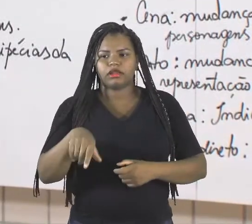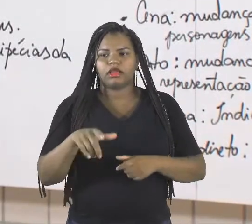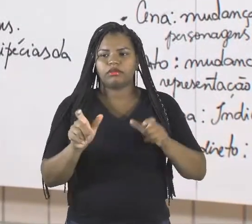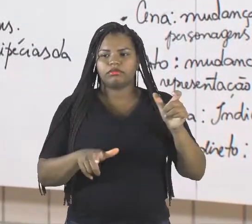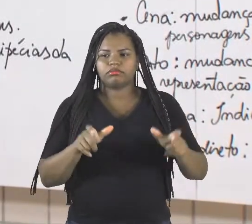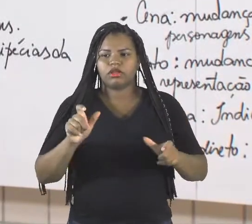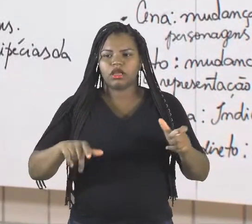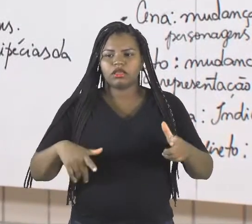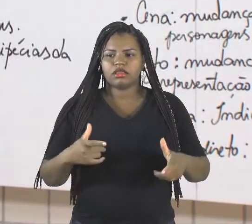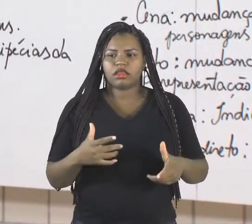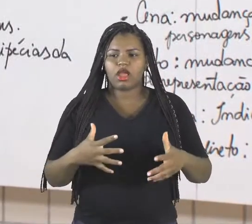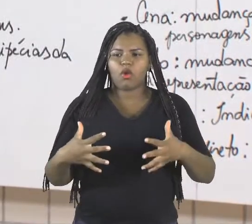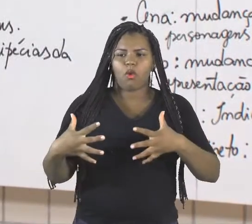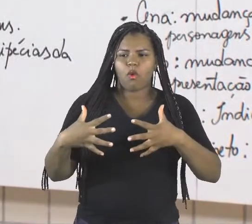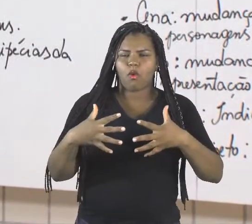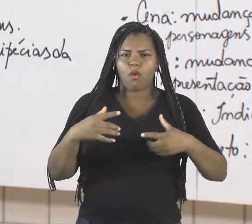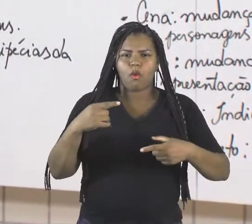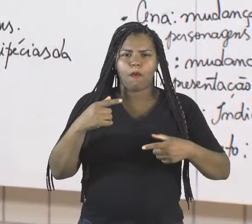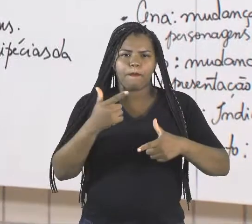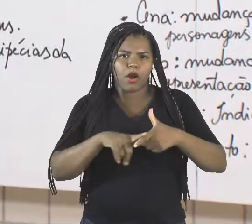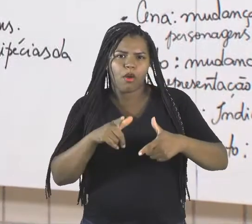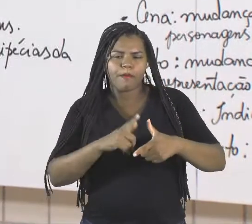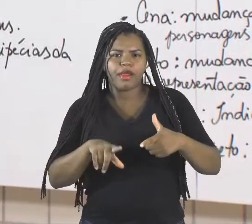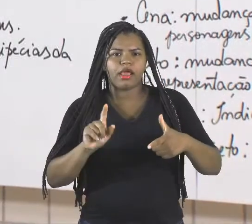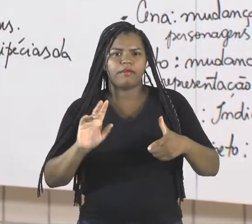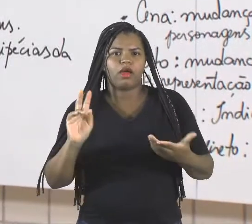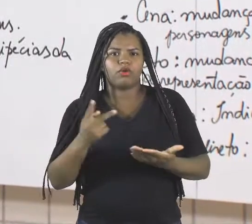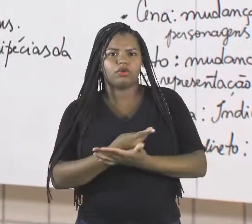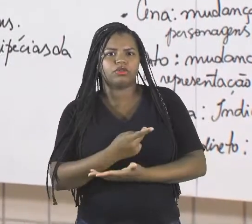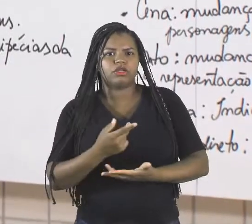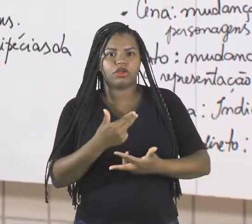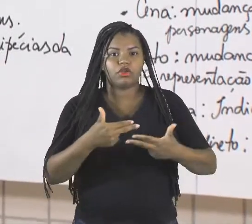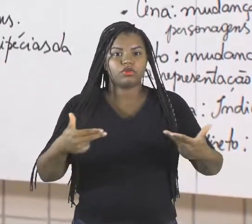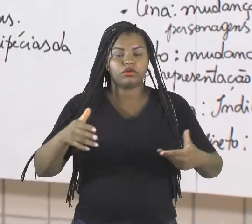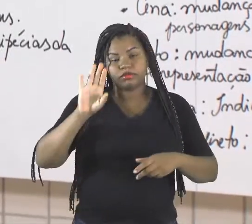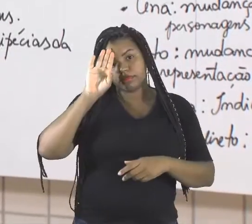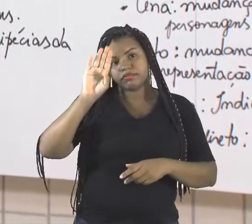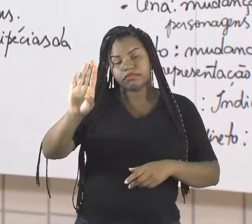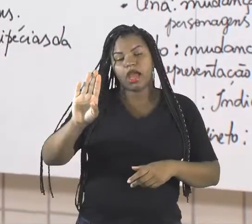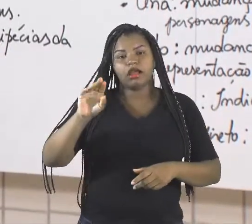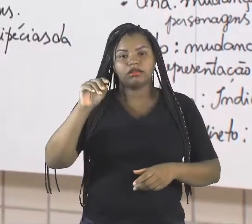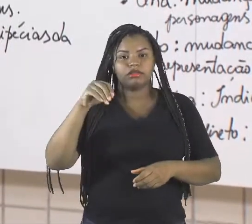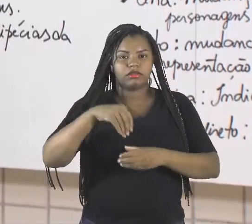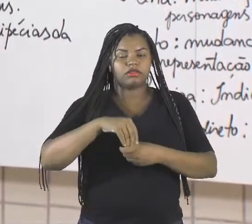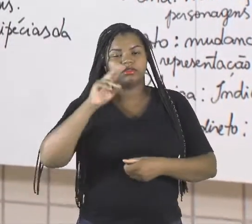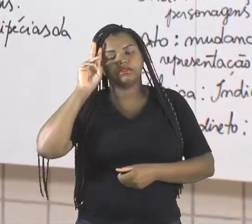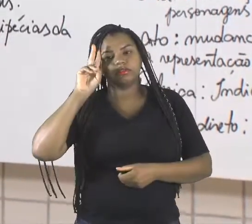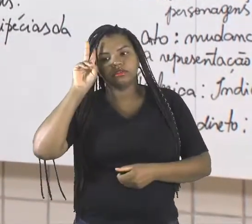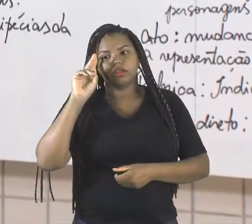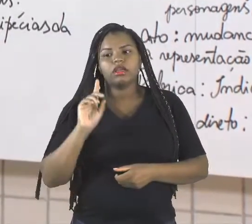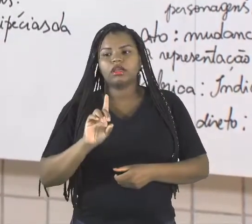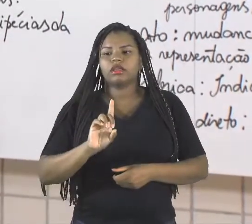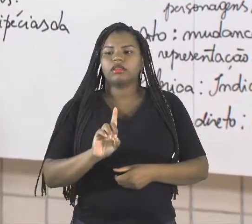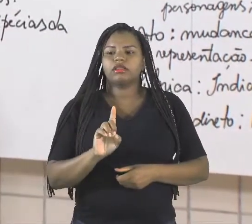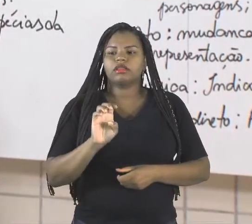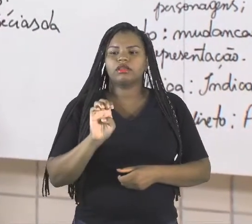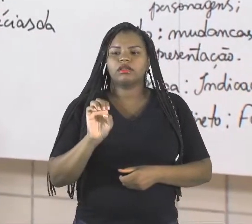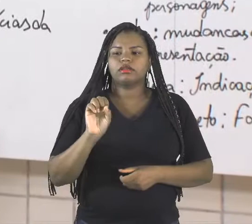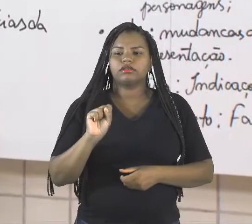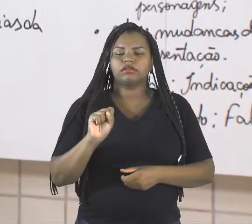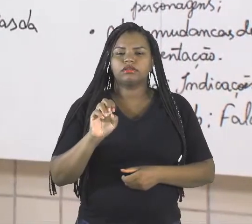as principais peripécias lá da ação. E o desenlace, que é o momento da conclusão daquela peça